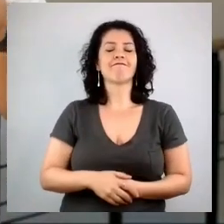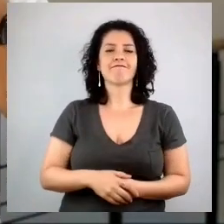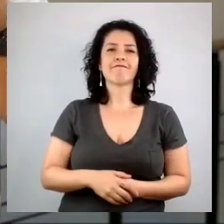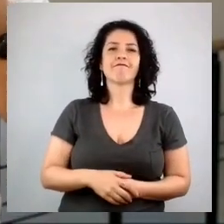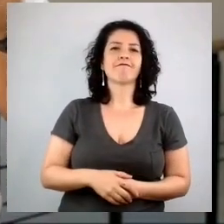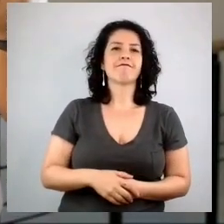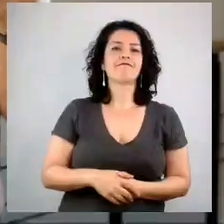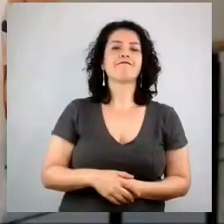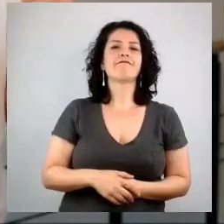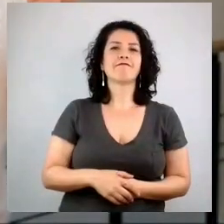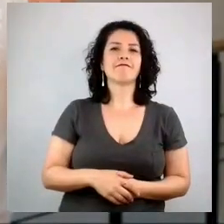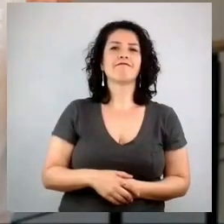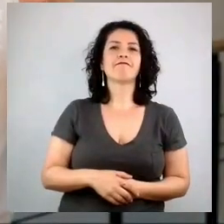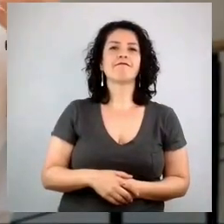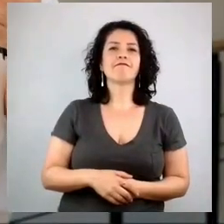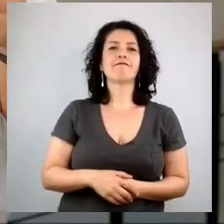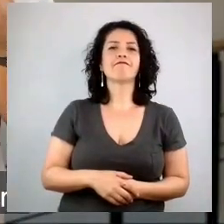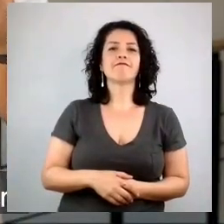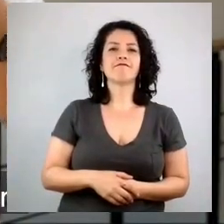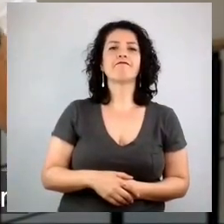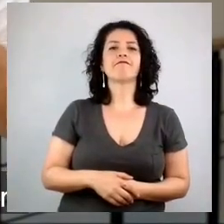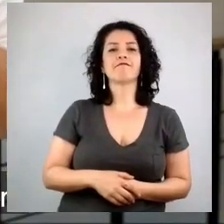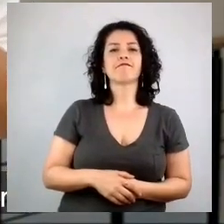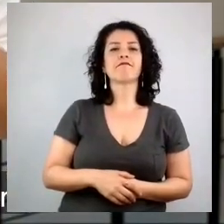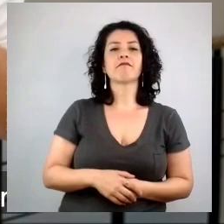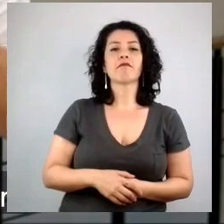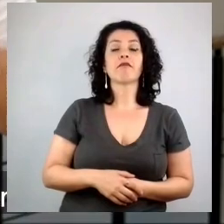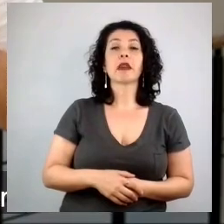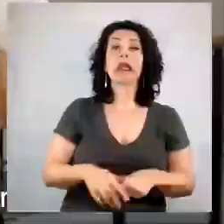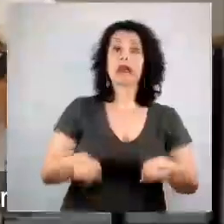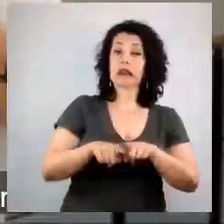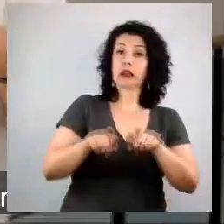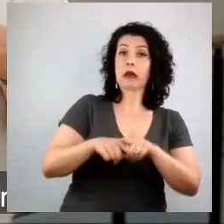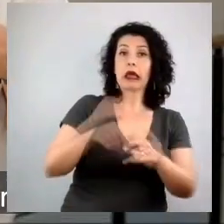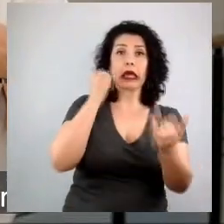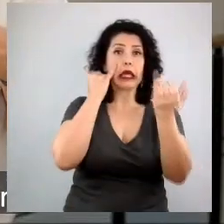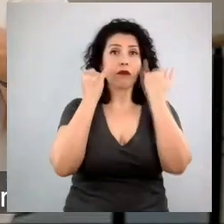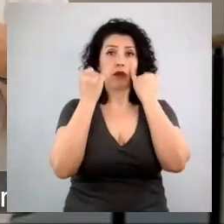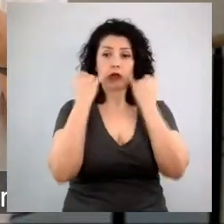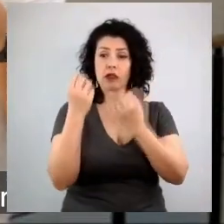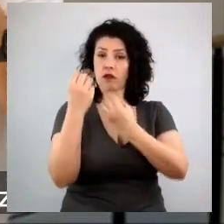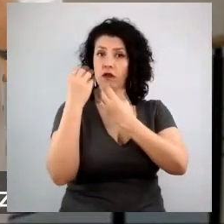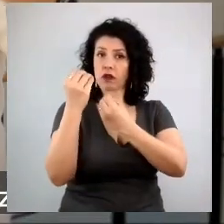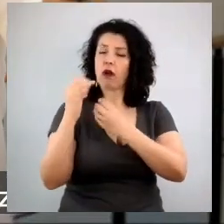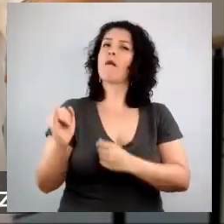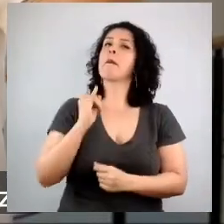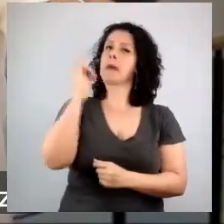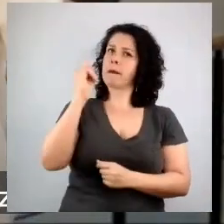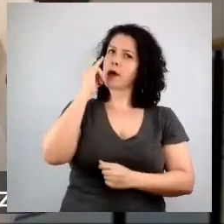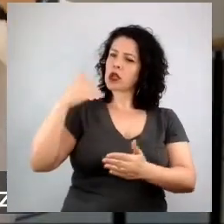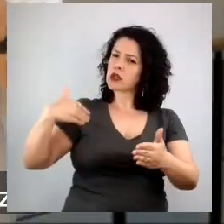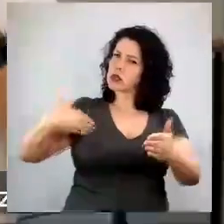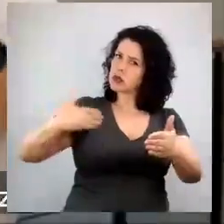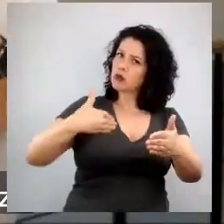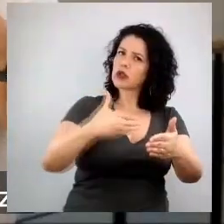E dados podem ajudar muito nesse processo. Então, uma das coisas que muitos dos nossos clientes fazem quando vão desenhar essas estratégias de longo prazo